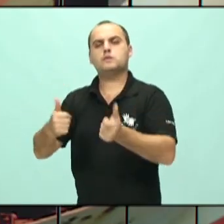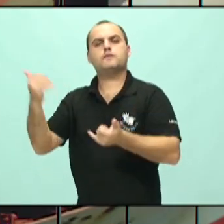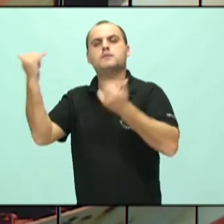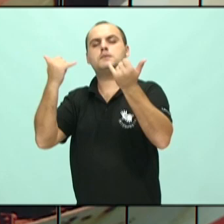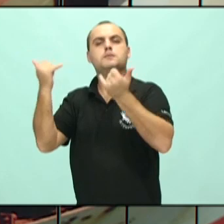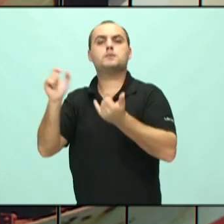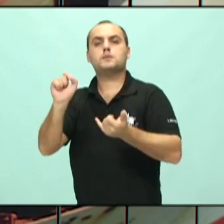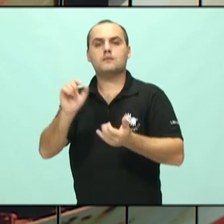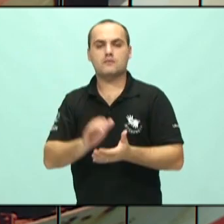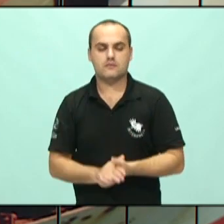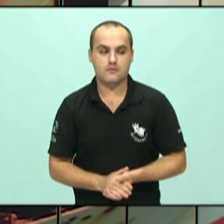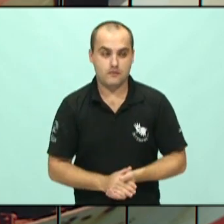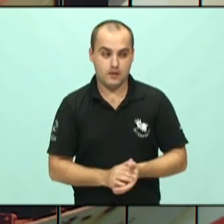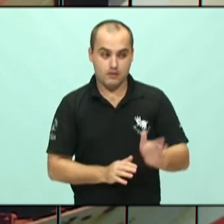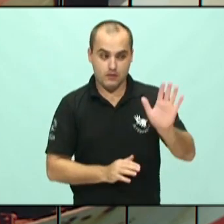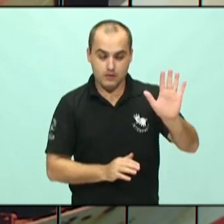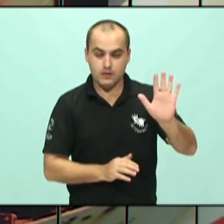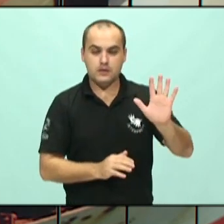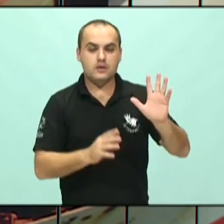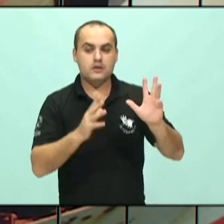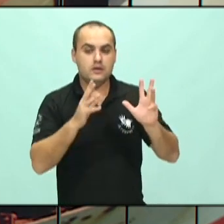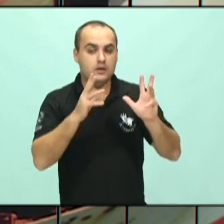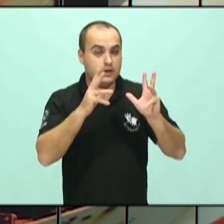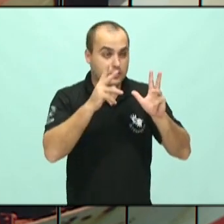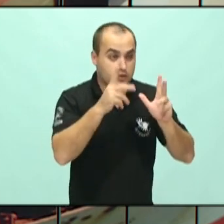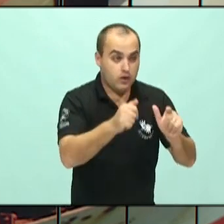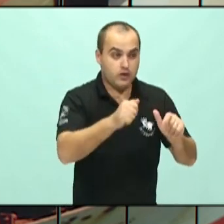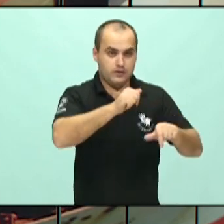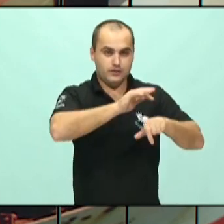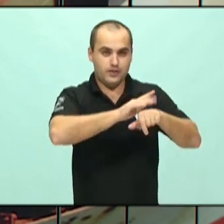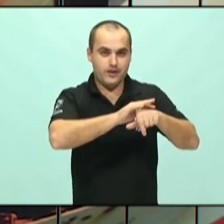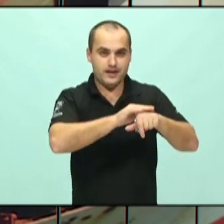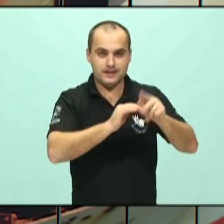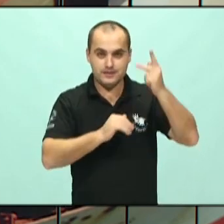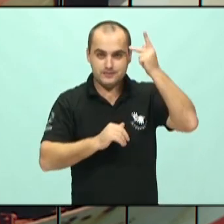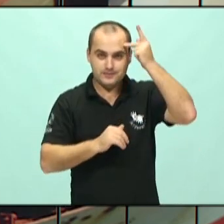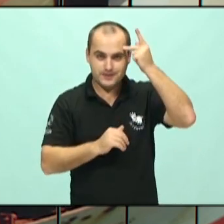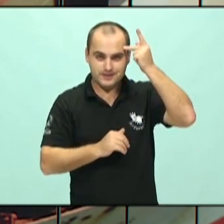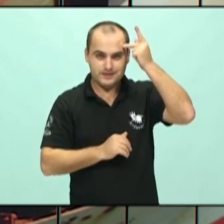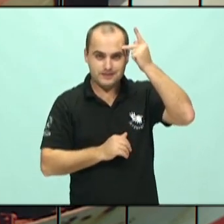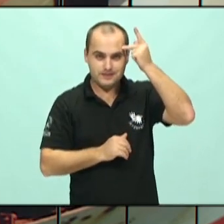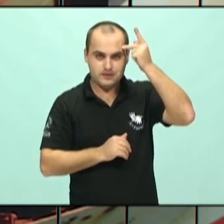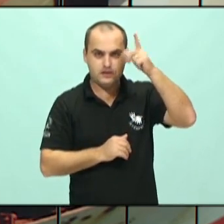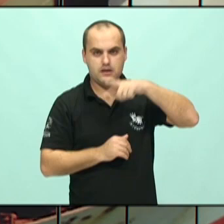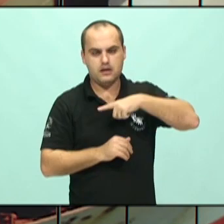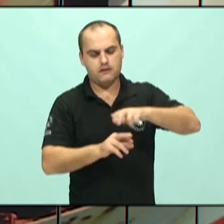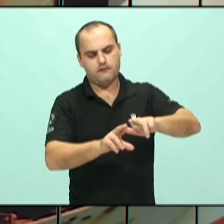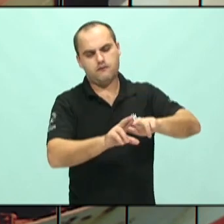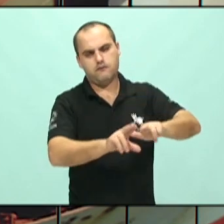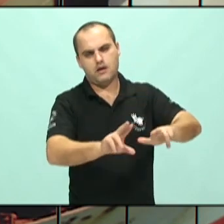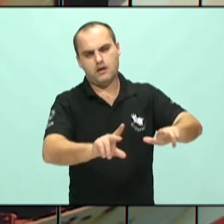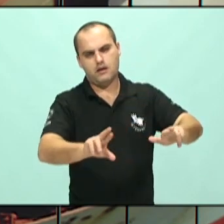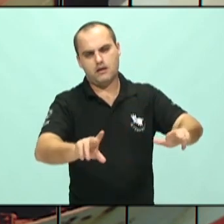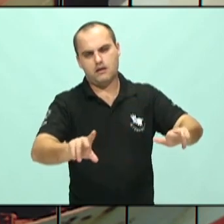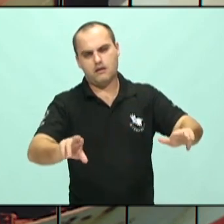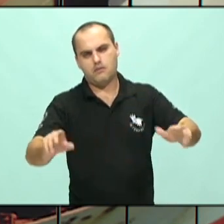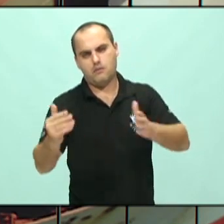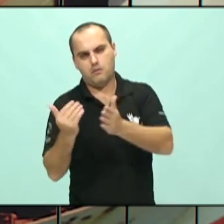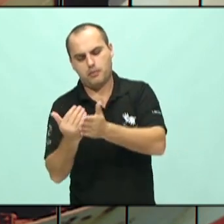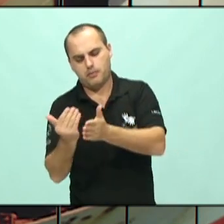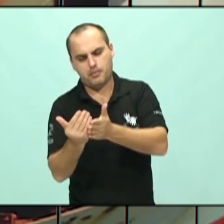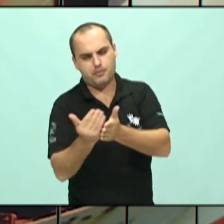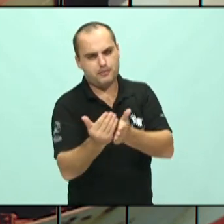quase todas as doenças psiquiátricas, elas são multifatoriais. Eu não consigo te dizer, olha,